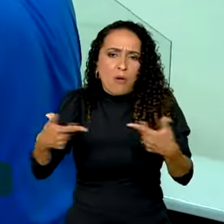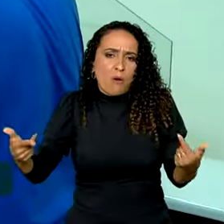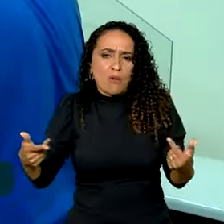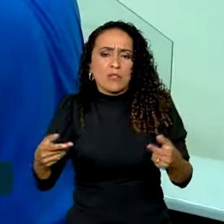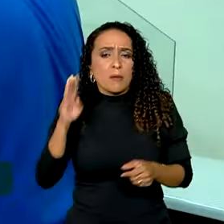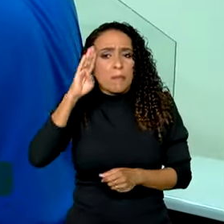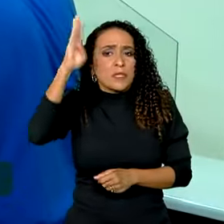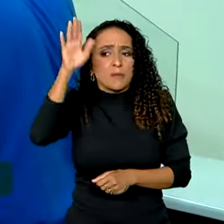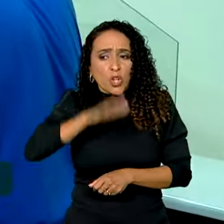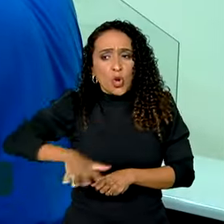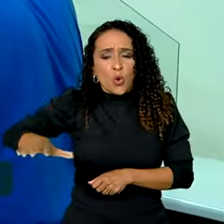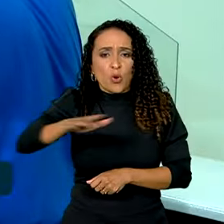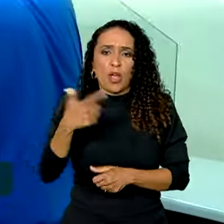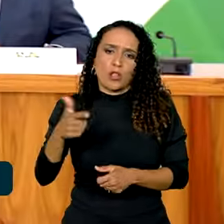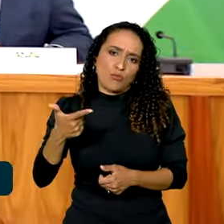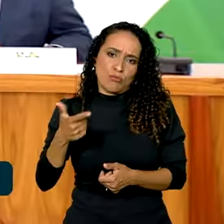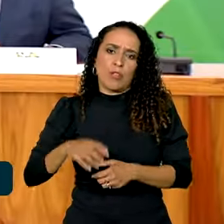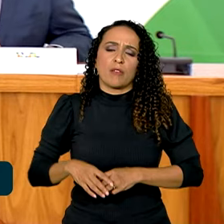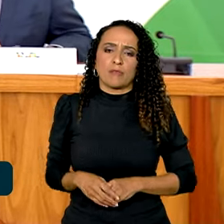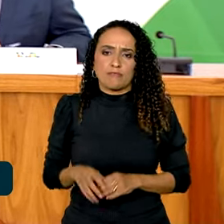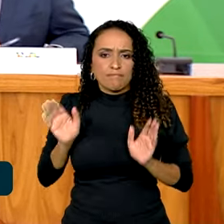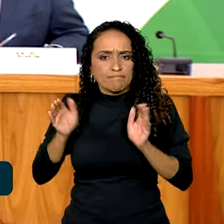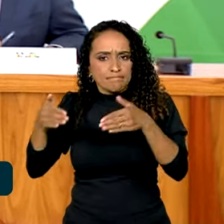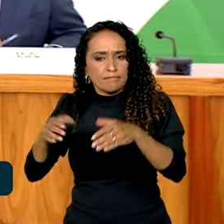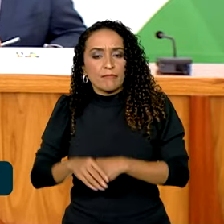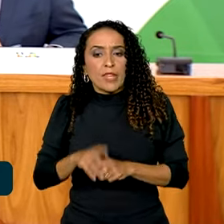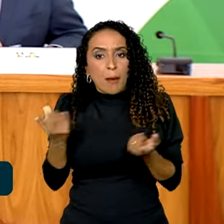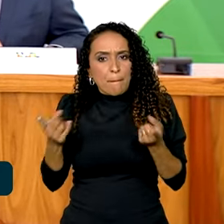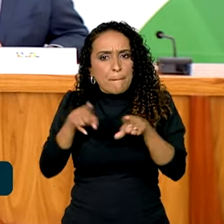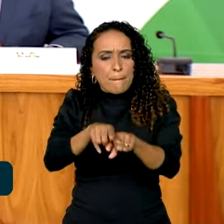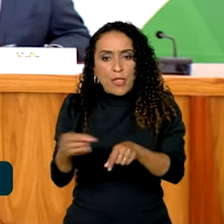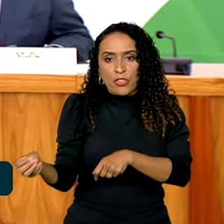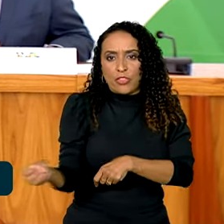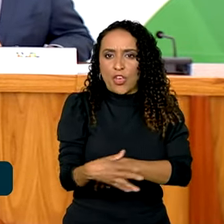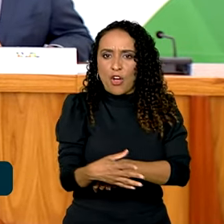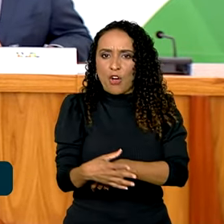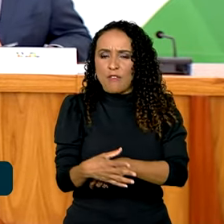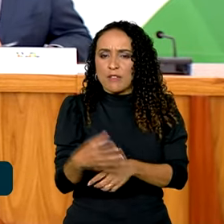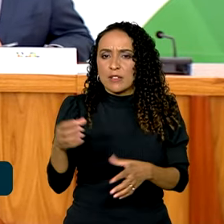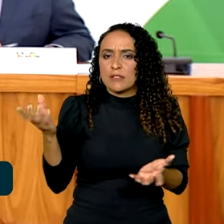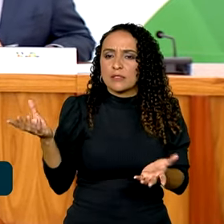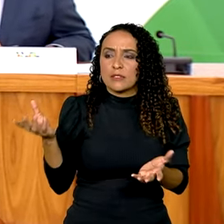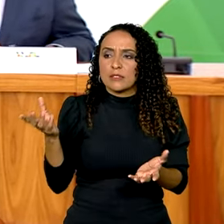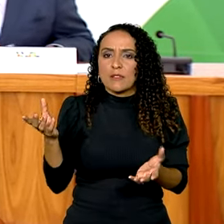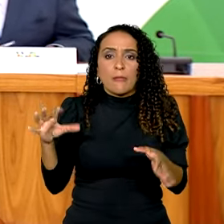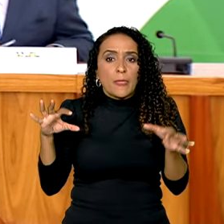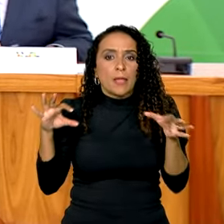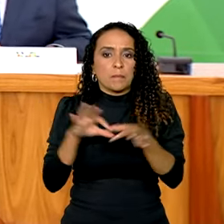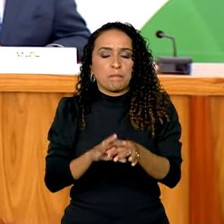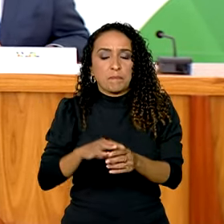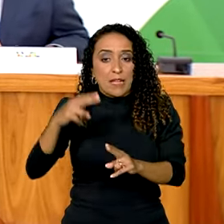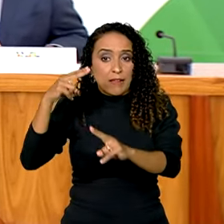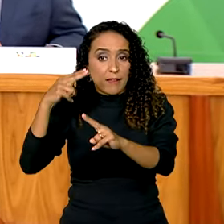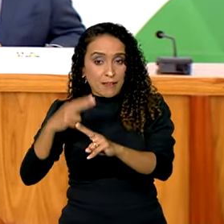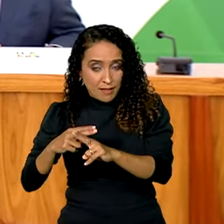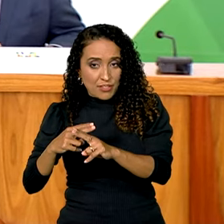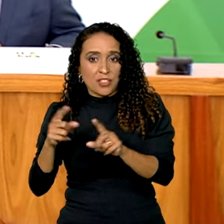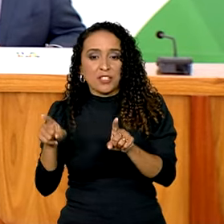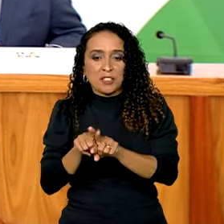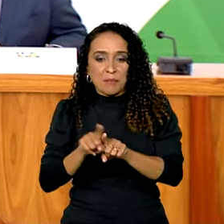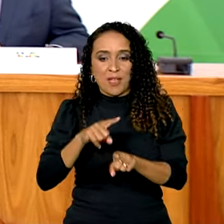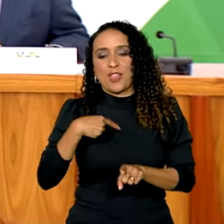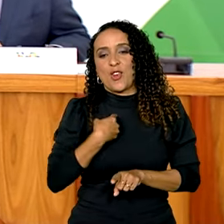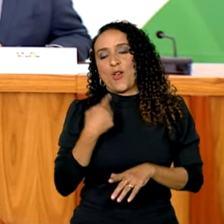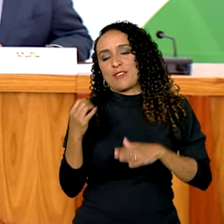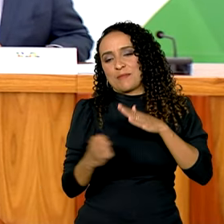em regiões desassistidas. Essa é uma parceria inédita firmada entre a Caixa Econômica Federal e a